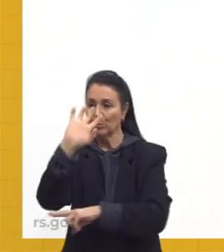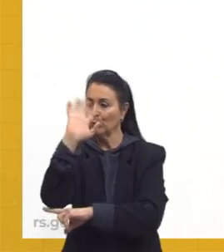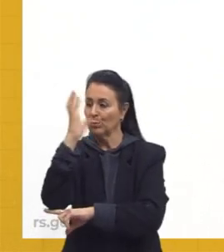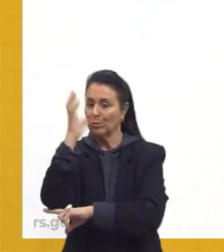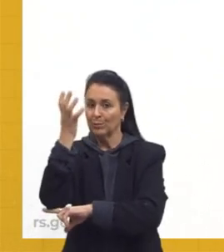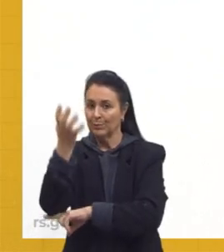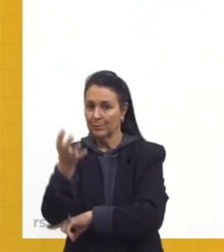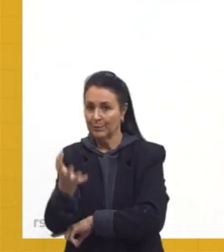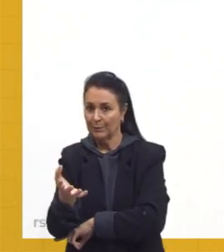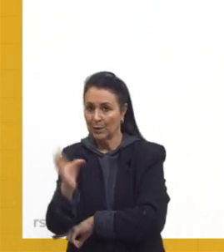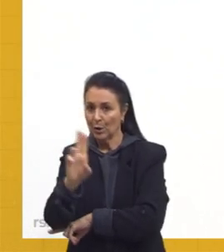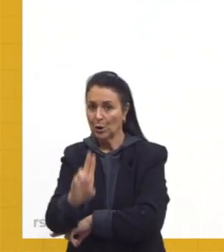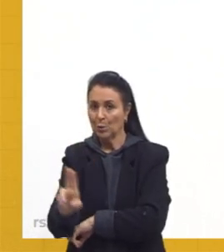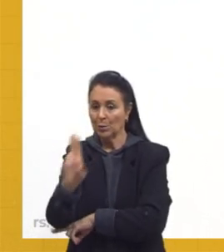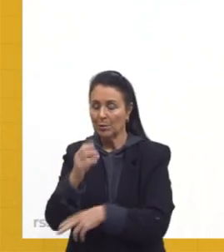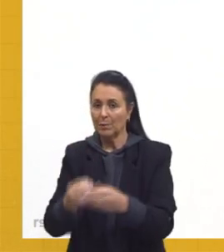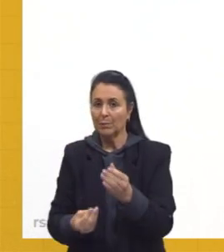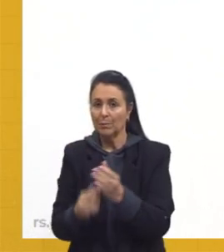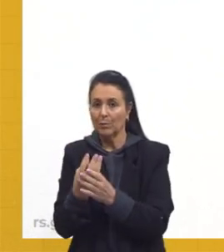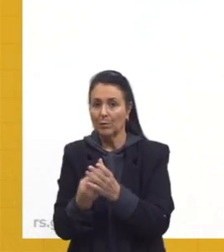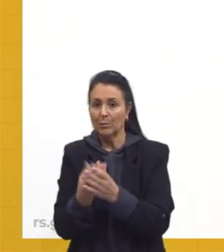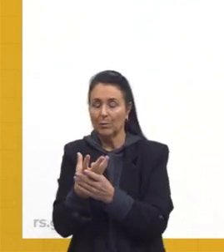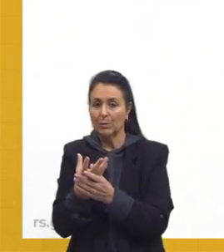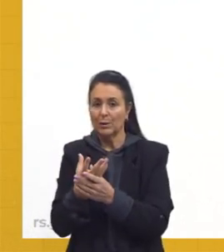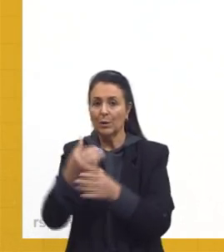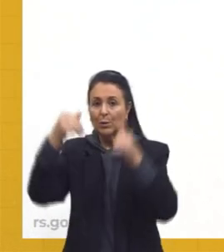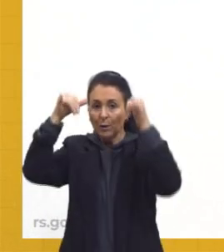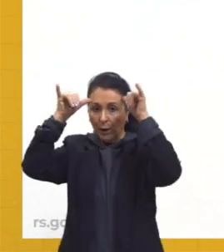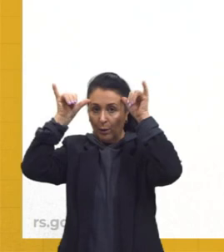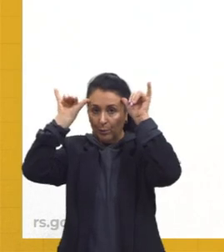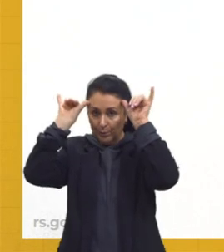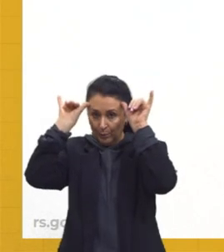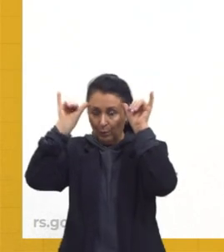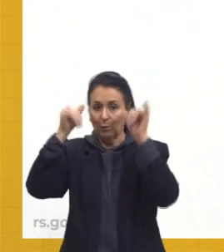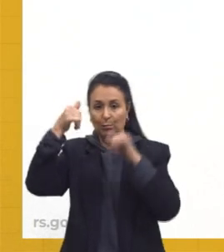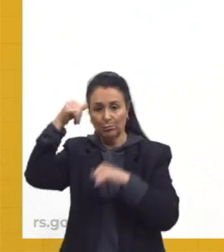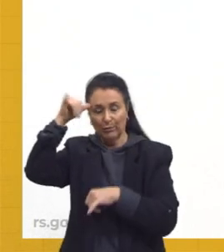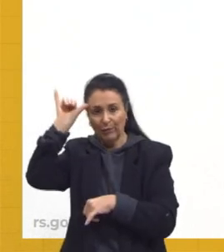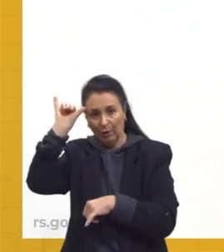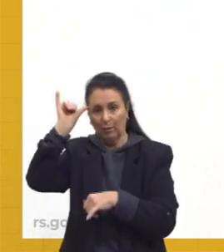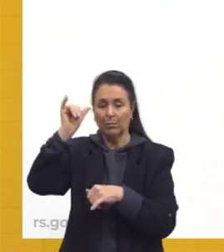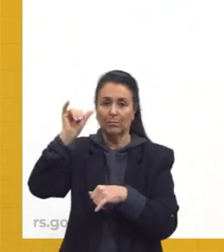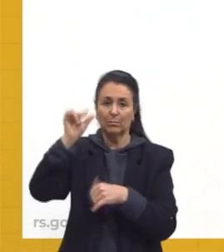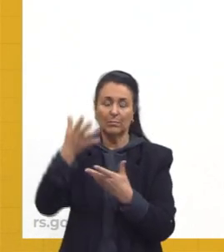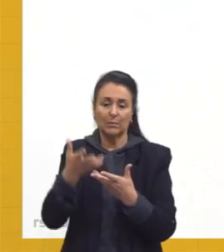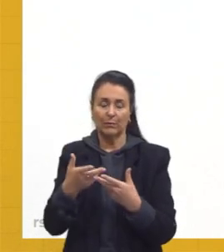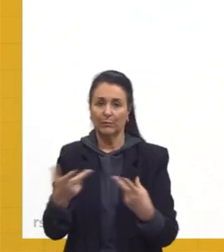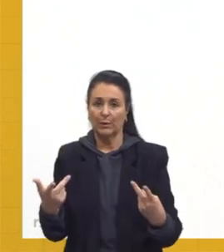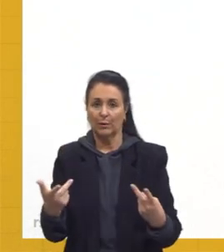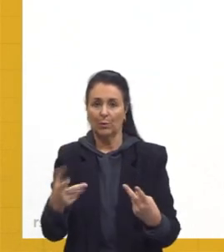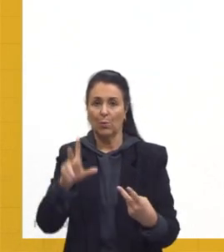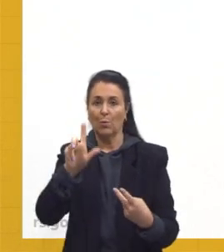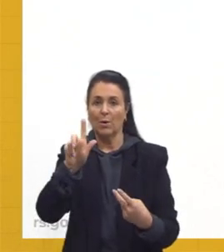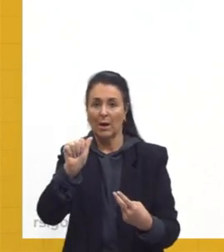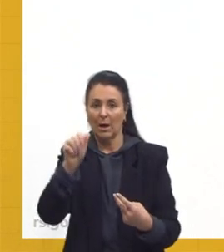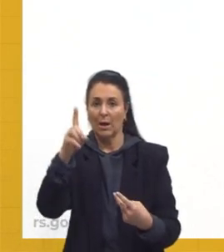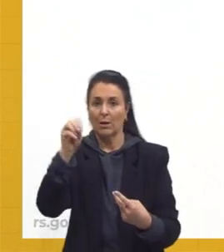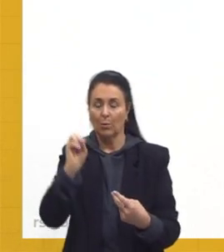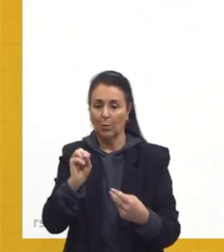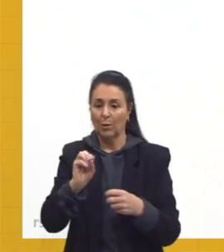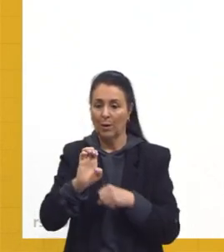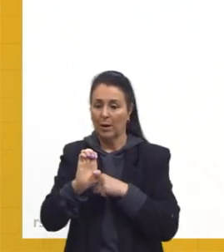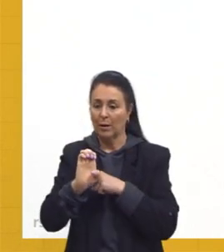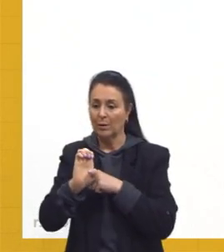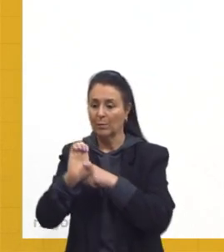utilização justamente pra produzir esse gado, tá? Como eu mostrei ali pra vocês, o gado é exportado, então, dá